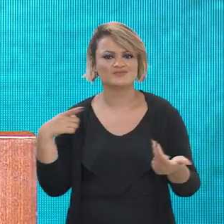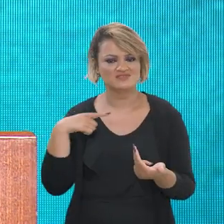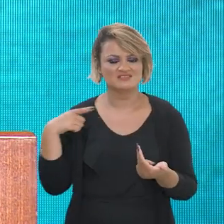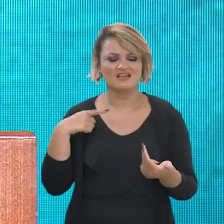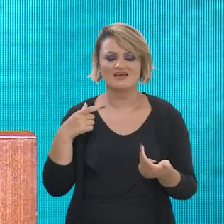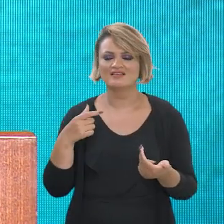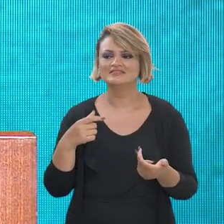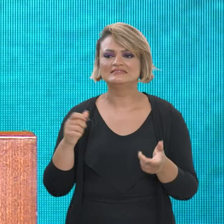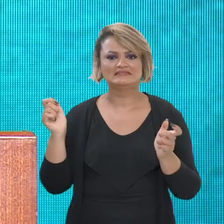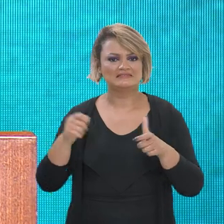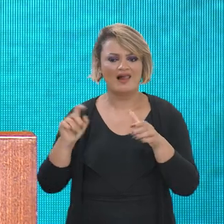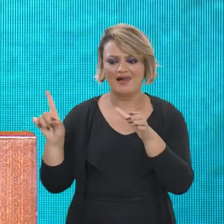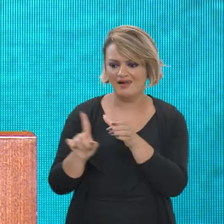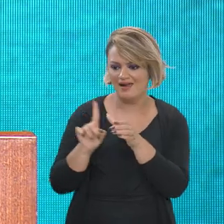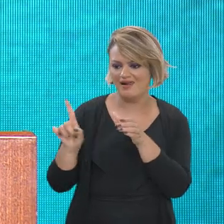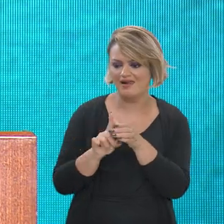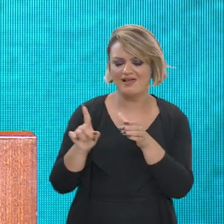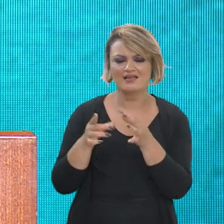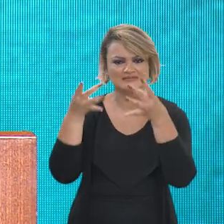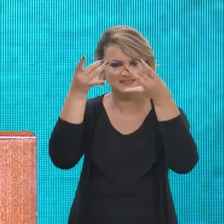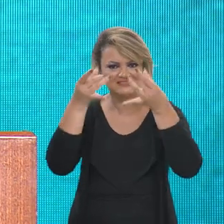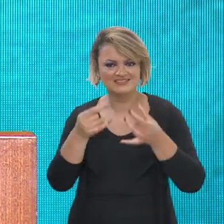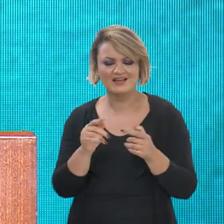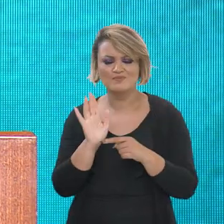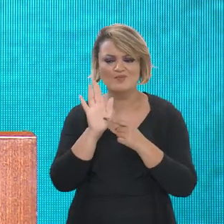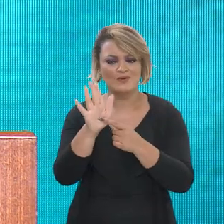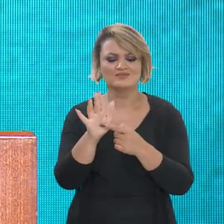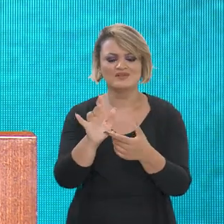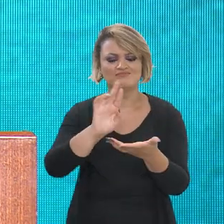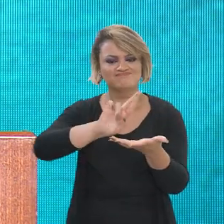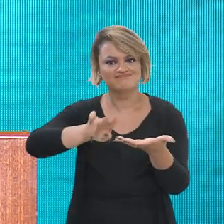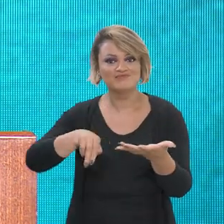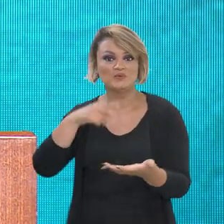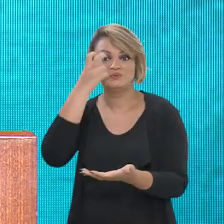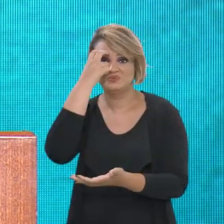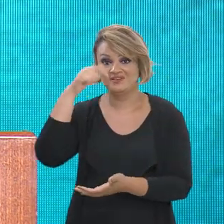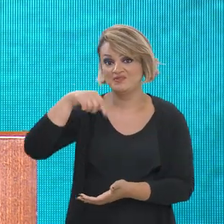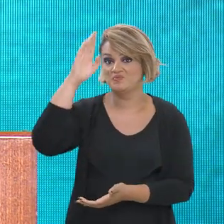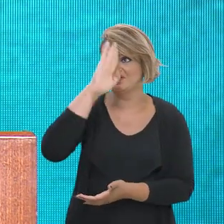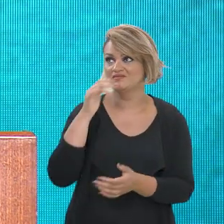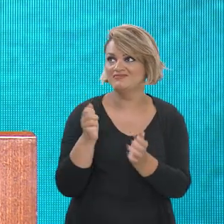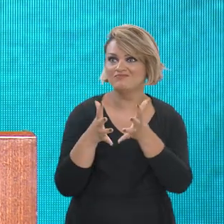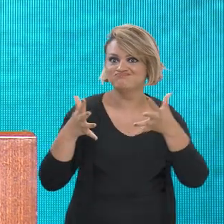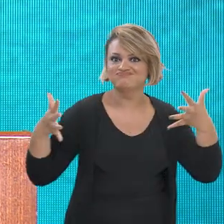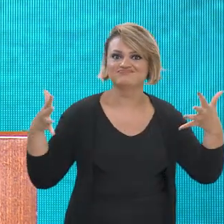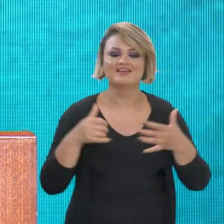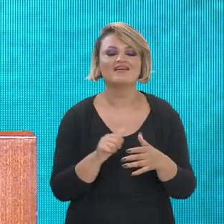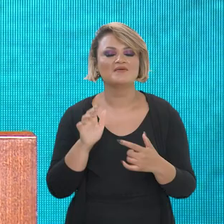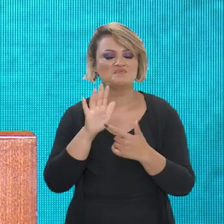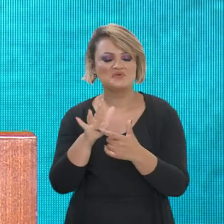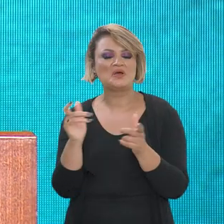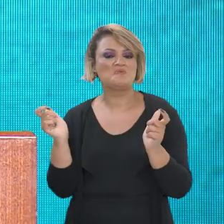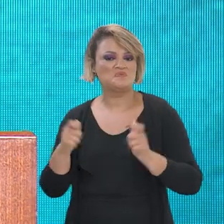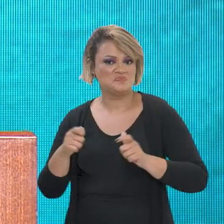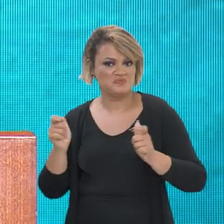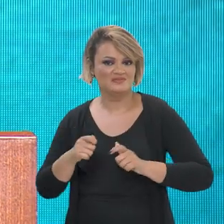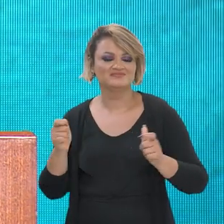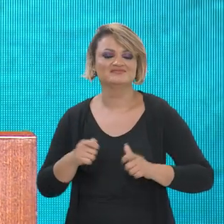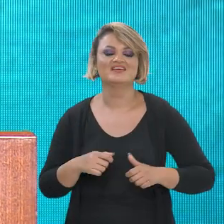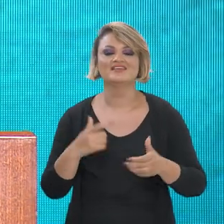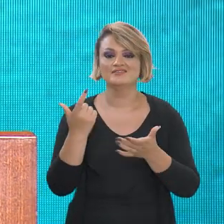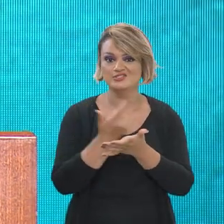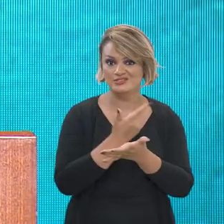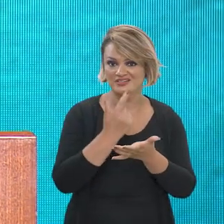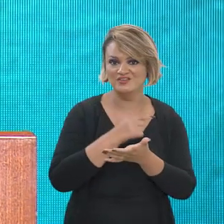de maneira distribuída e tentar ir mais fundo na diversidade cultural do nosso país gigante e mostrar a força e a